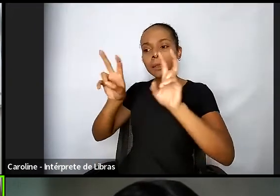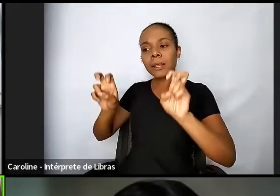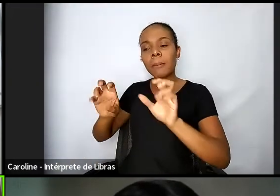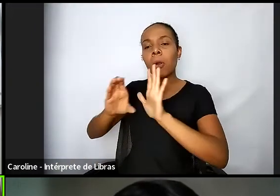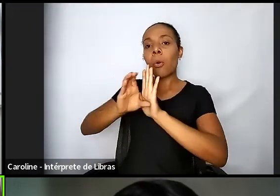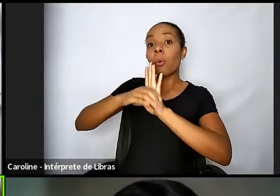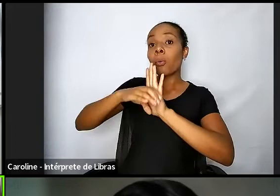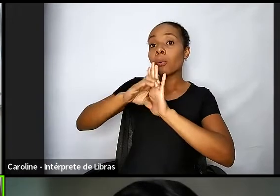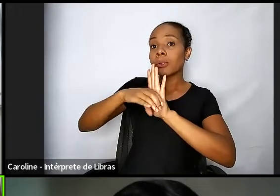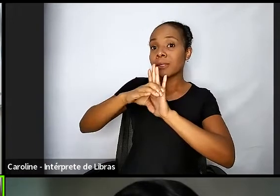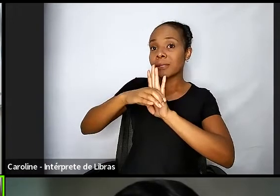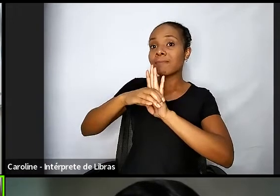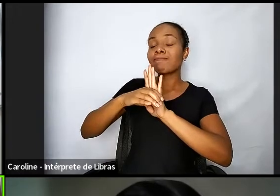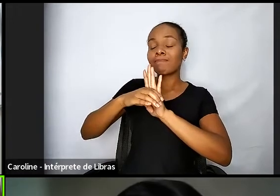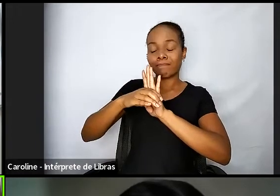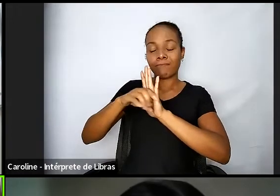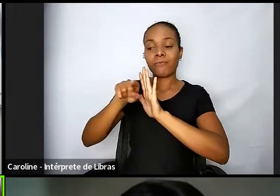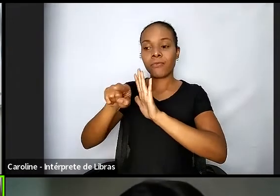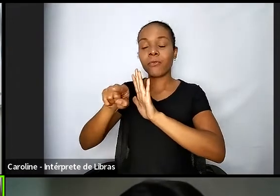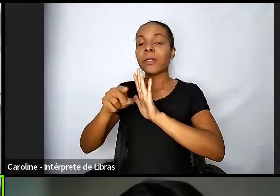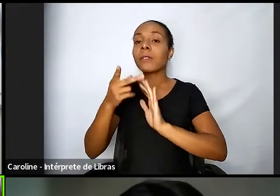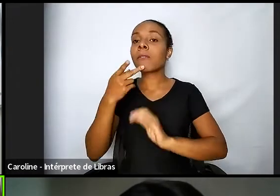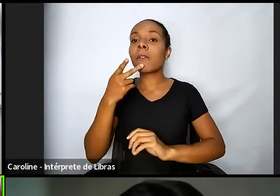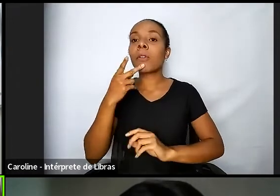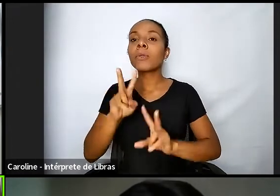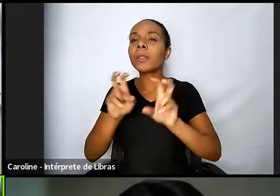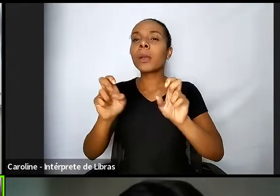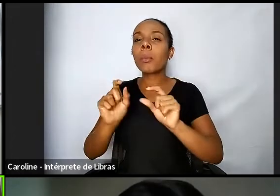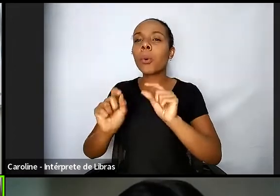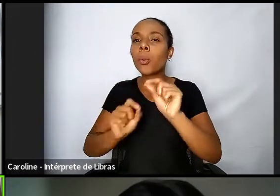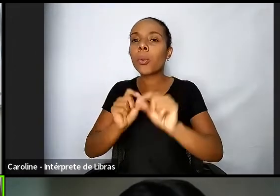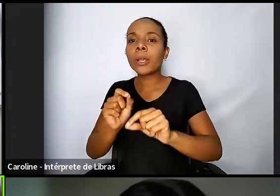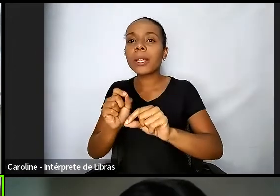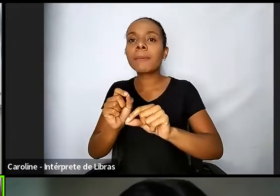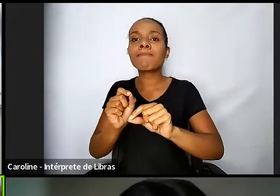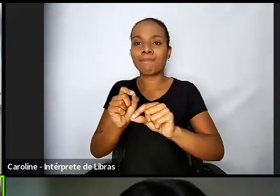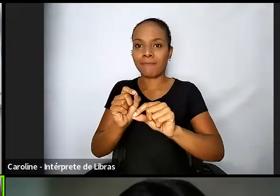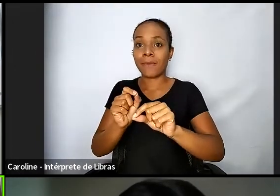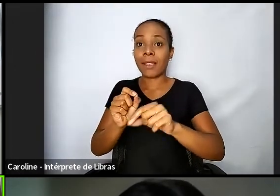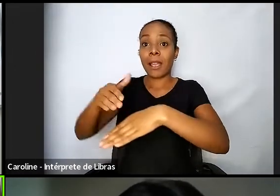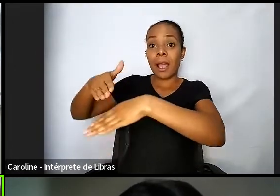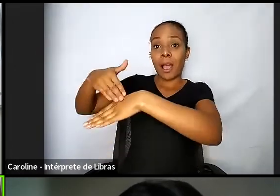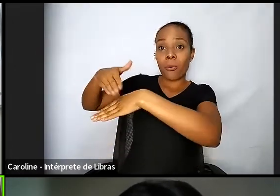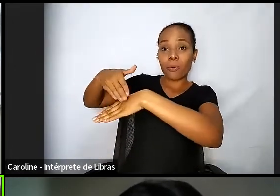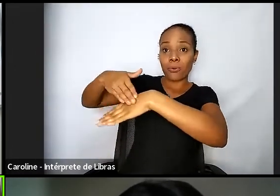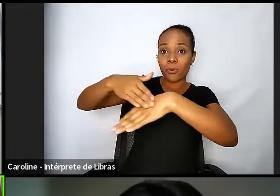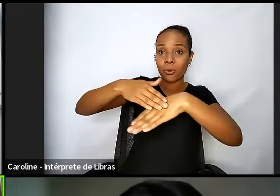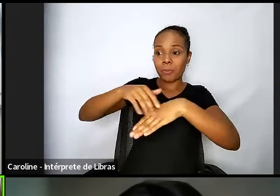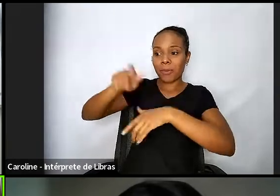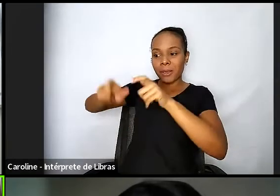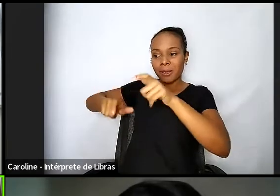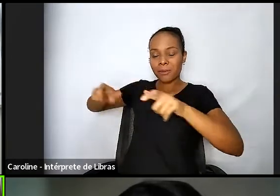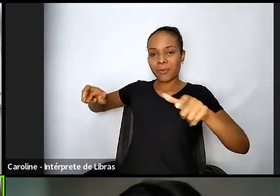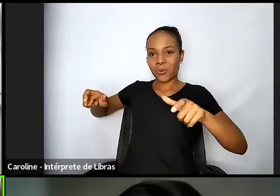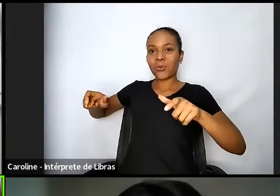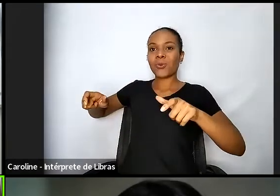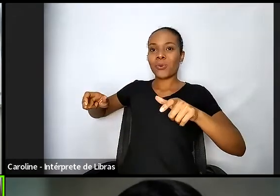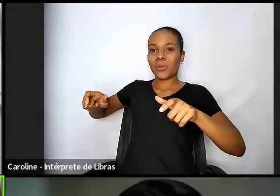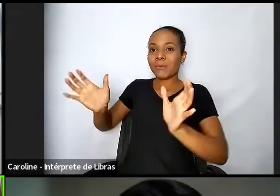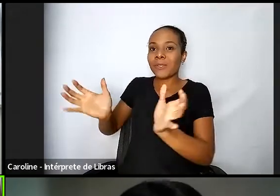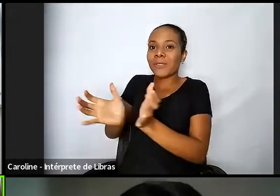de autonomia das pessoas em situação de rua, e é um dos nossos princípios da resolução,